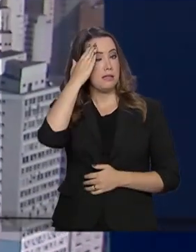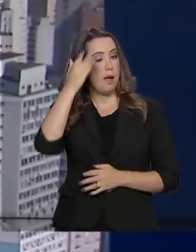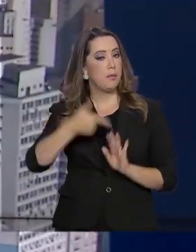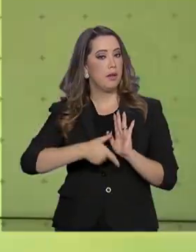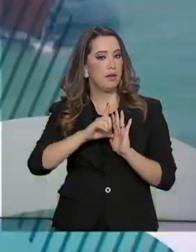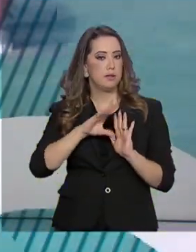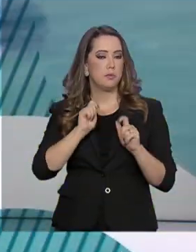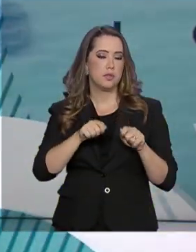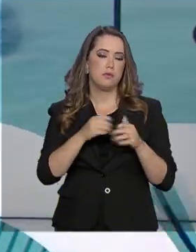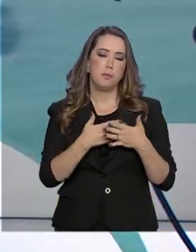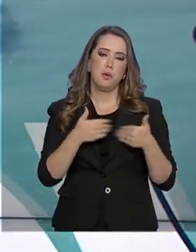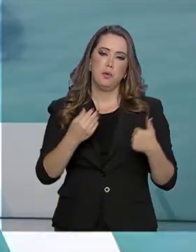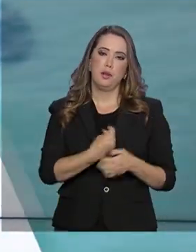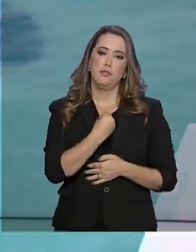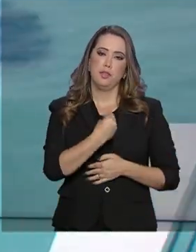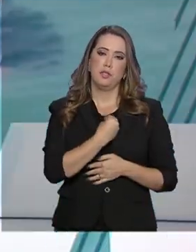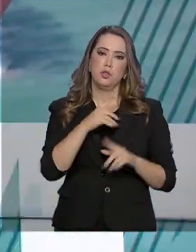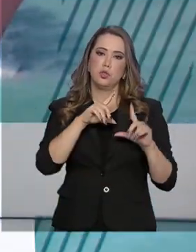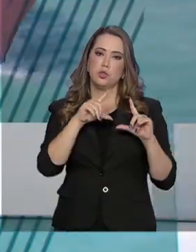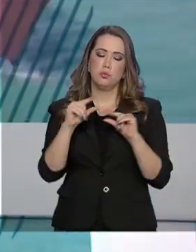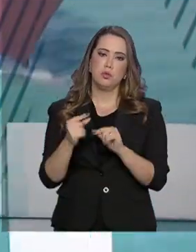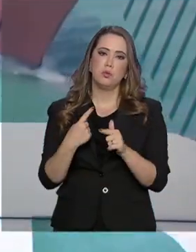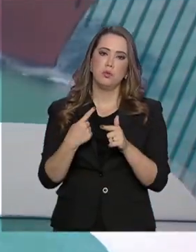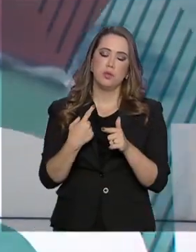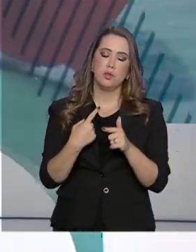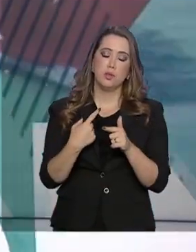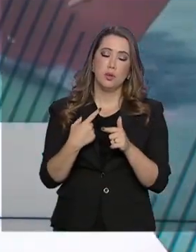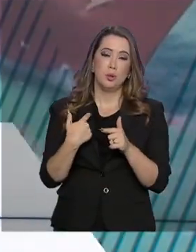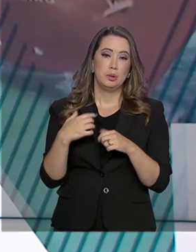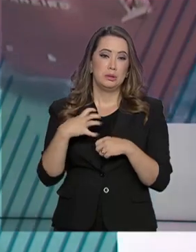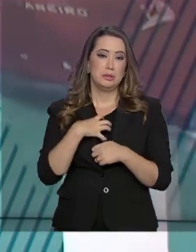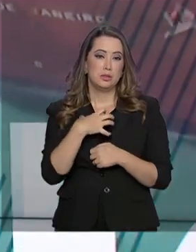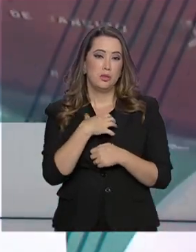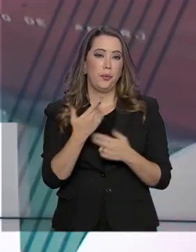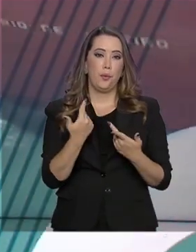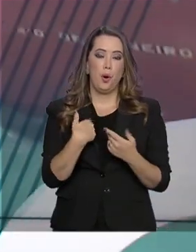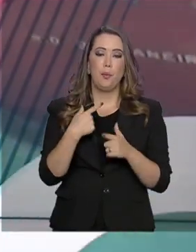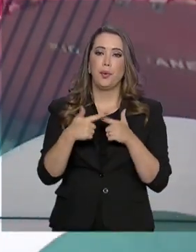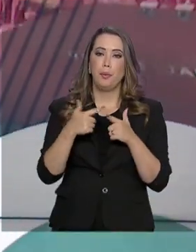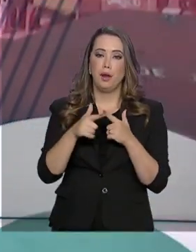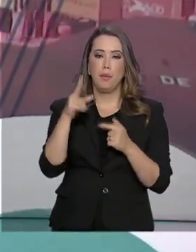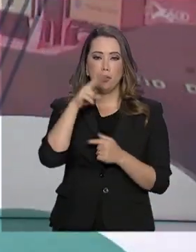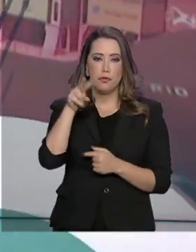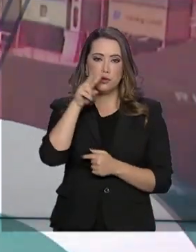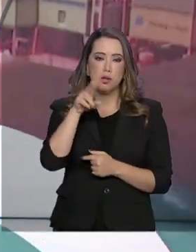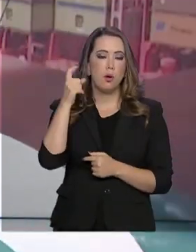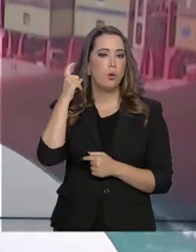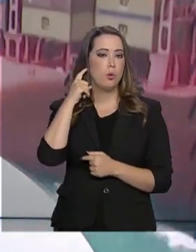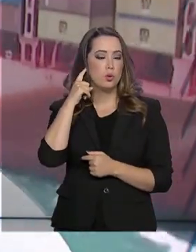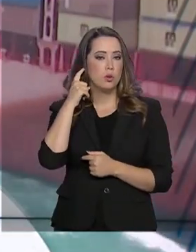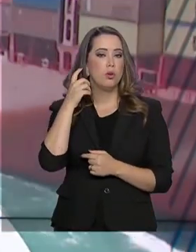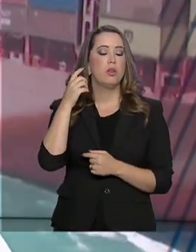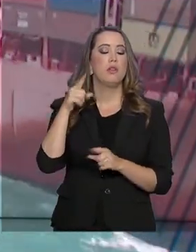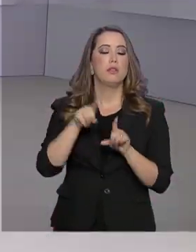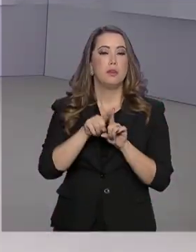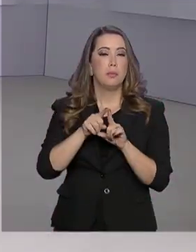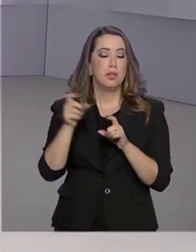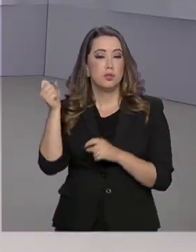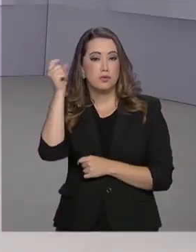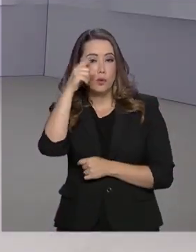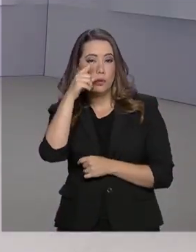das crianças, reduzindo os sintomas como problemas na visão e na audição, além de dificuldades mentais e motoras.